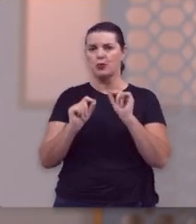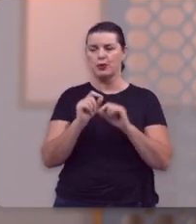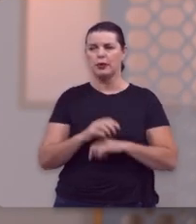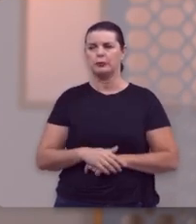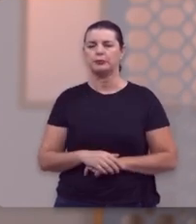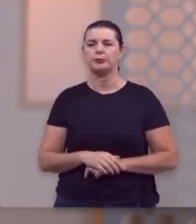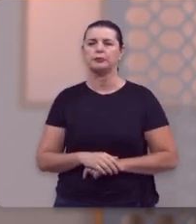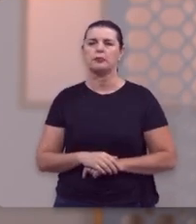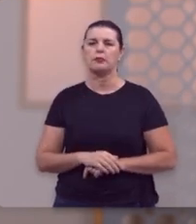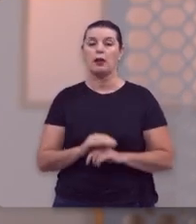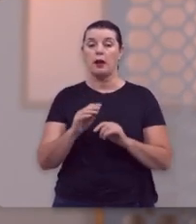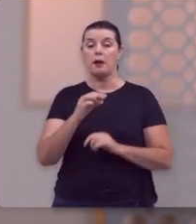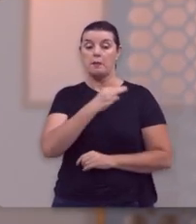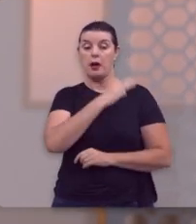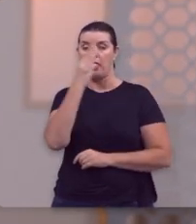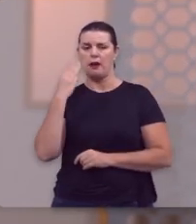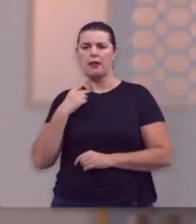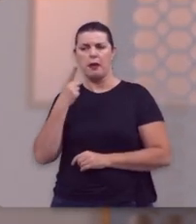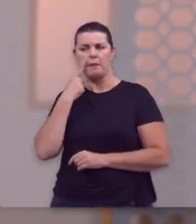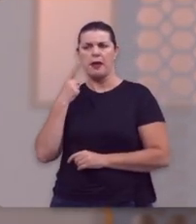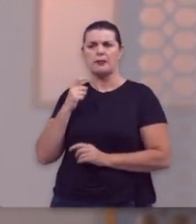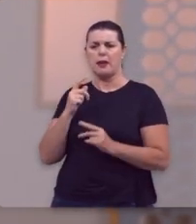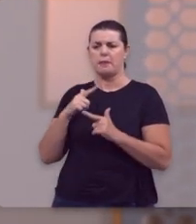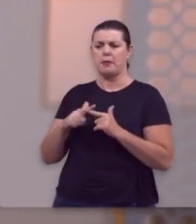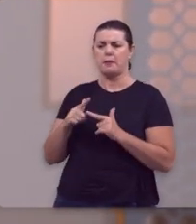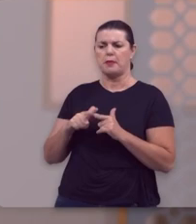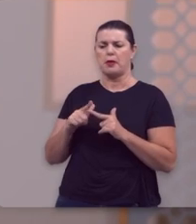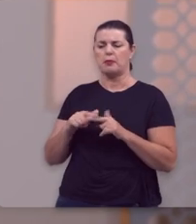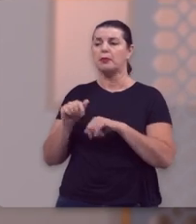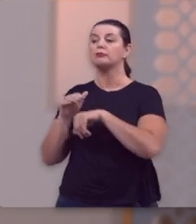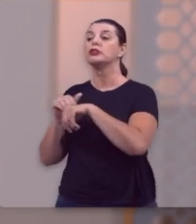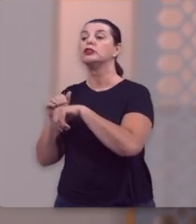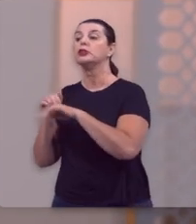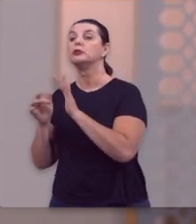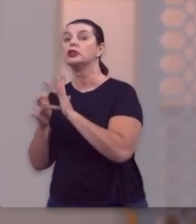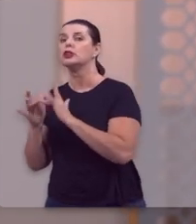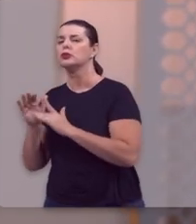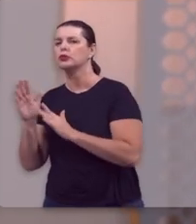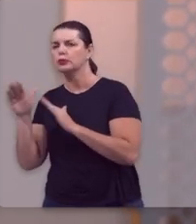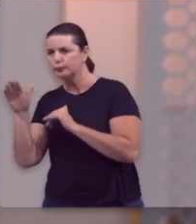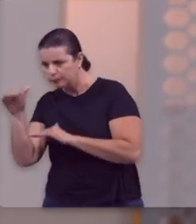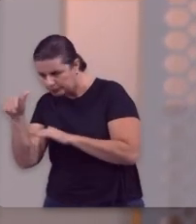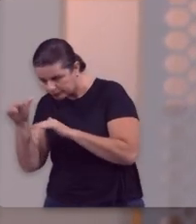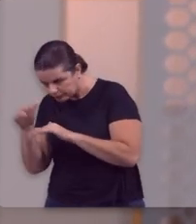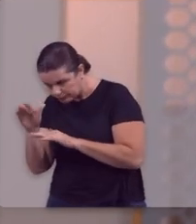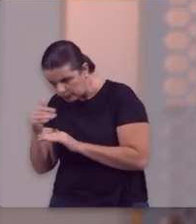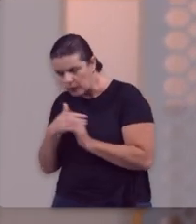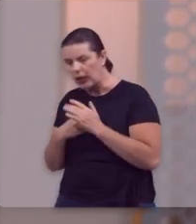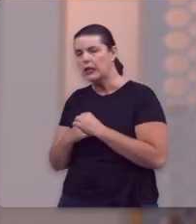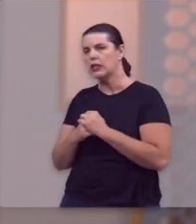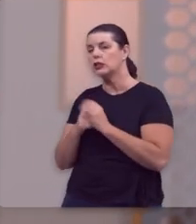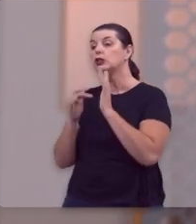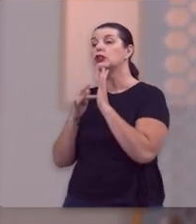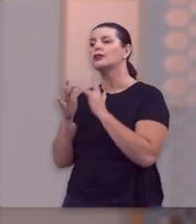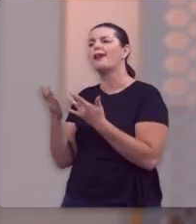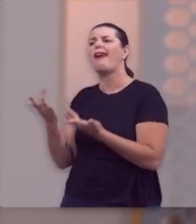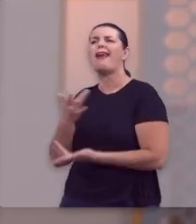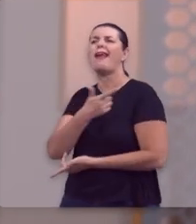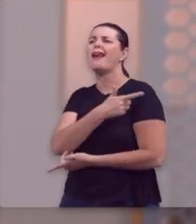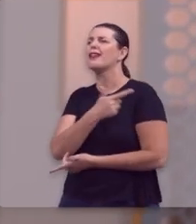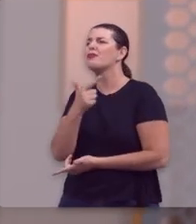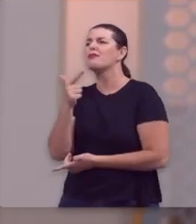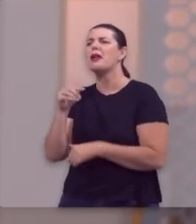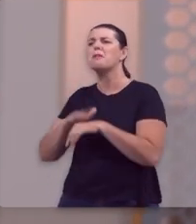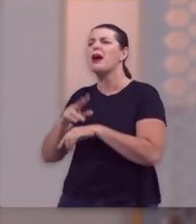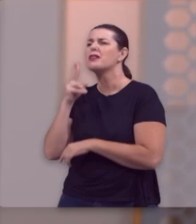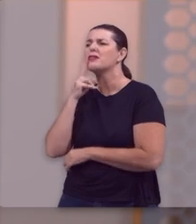E então diz a Bíblia que Maria, percebendo o problema, recorre a Jesus e diz